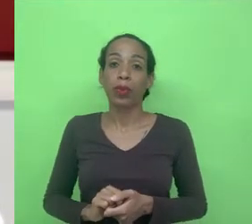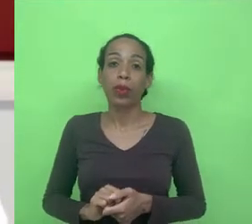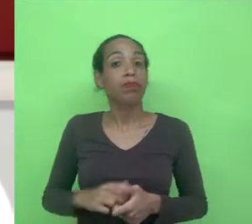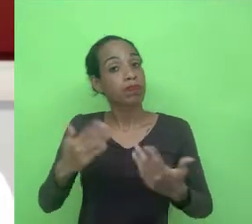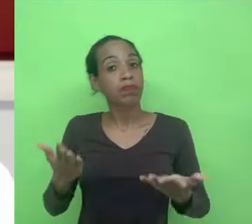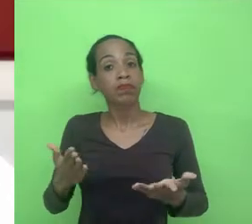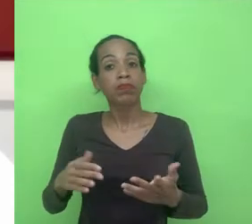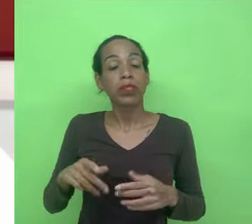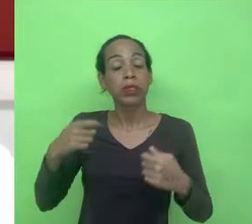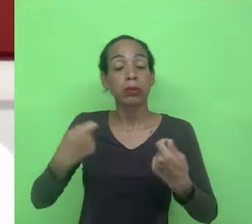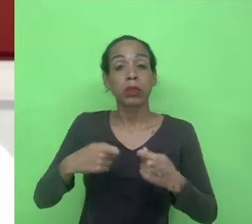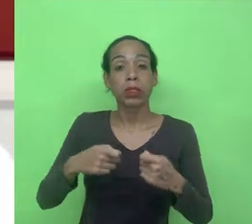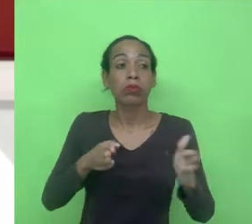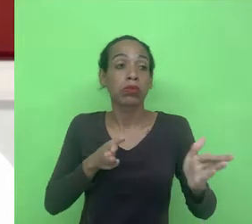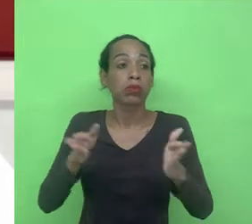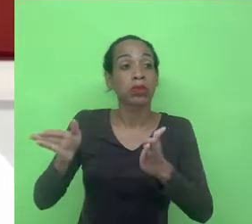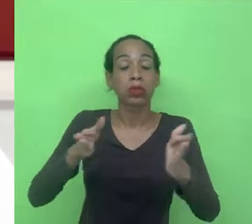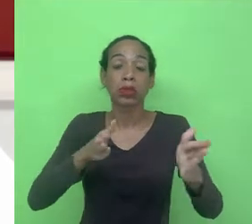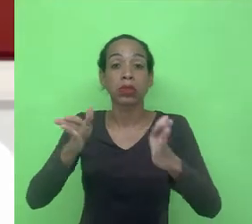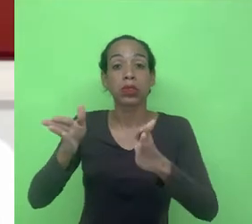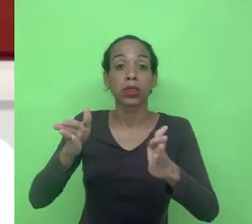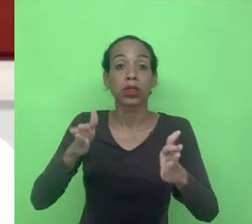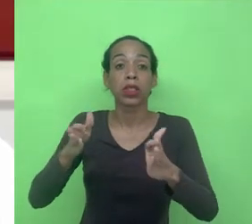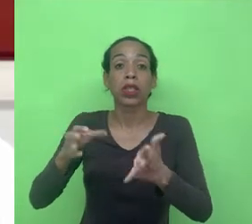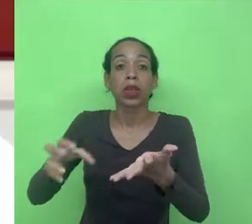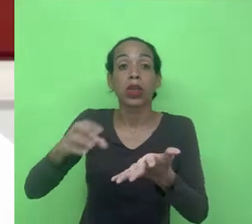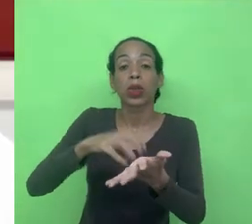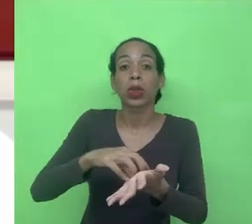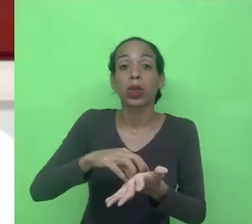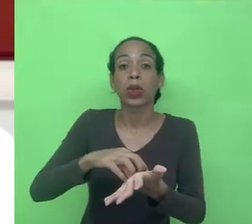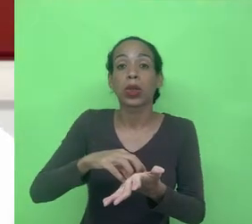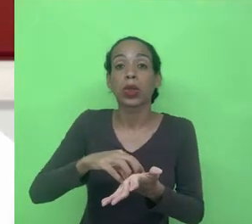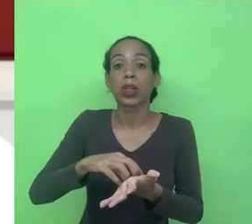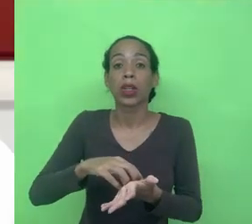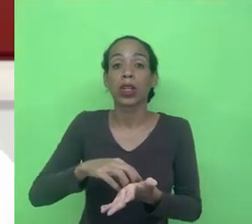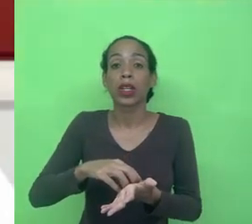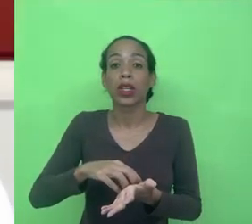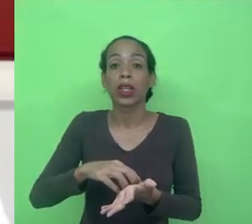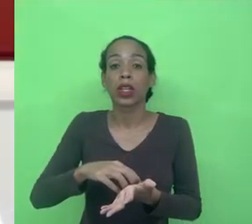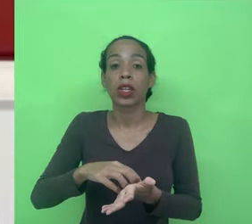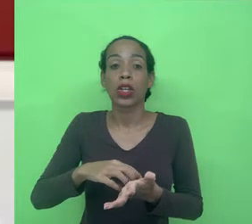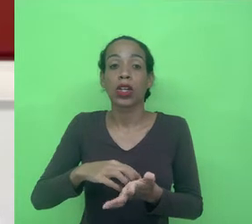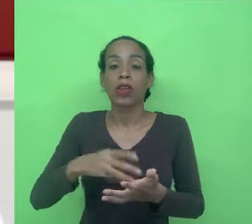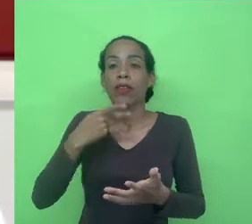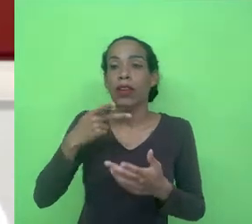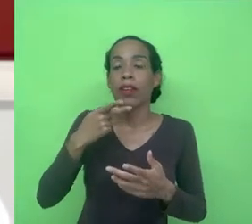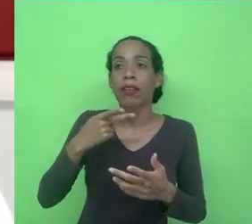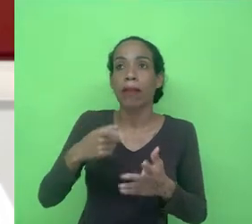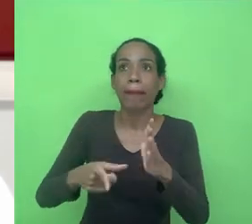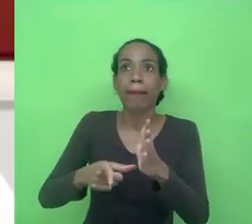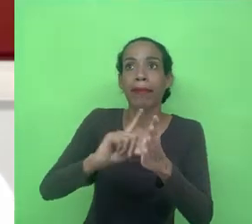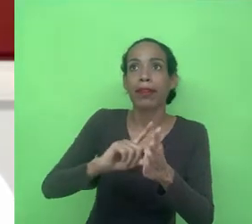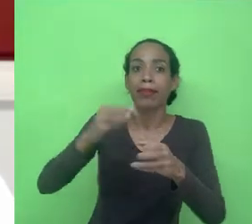estaria indo pela sua, vou colocar aqui, pelo seu passado jurídico, já que estamos dentro de uma ciência